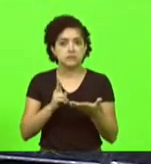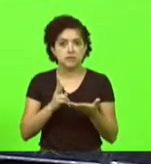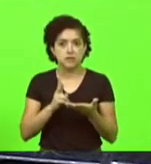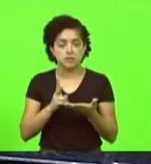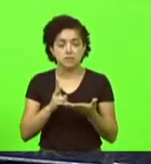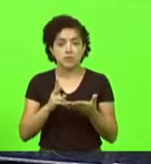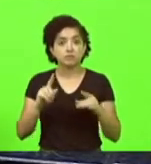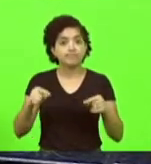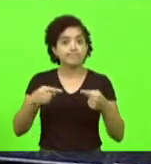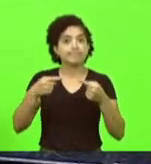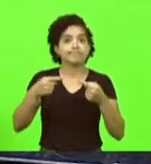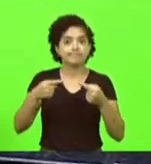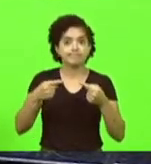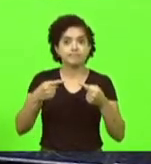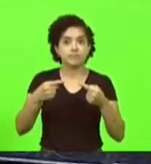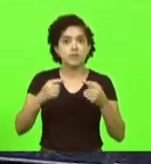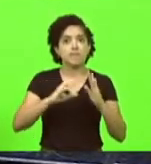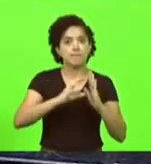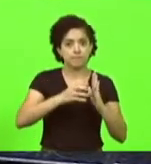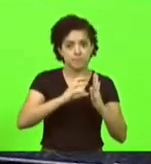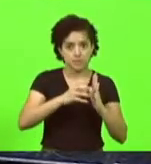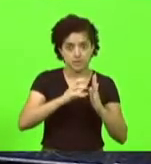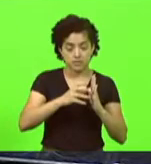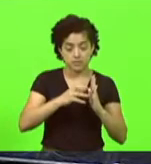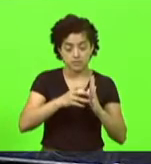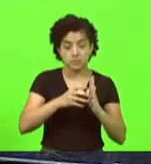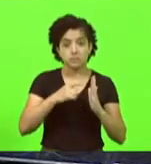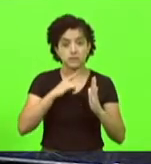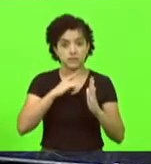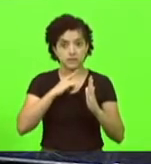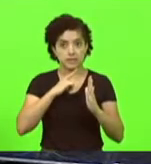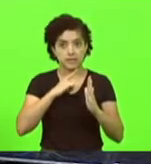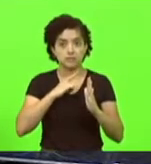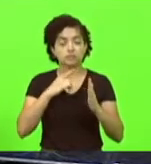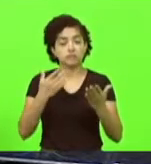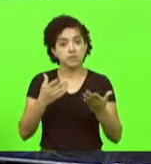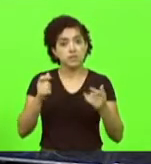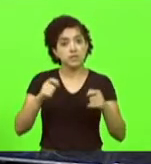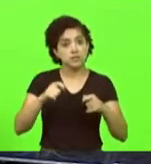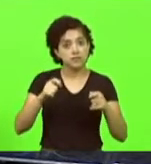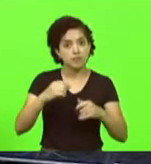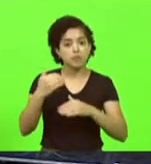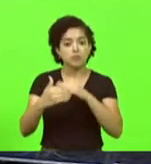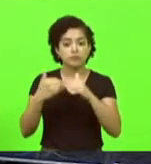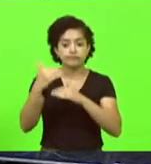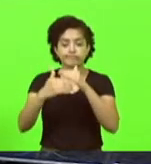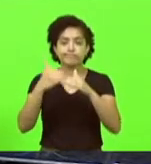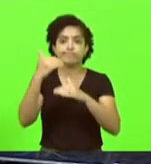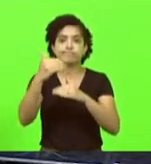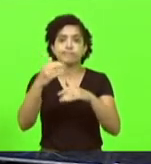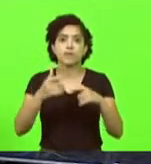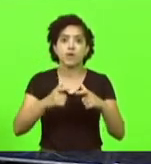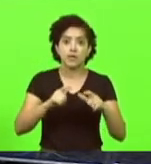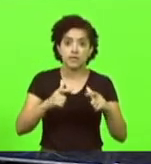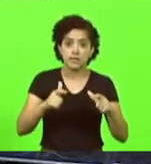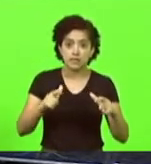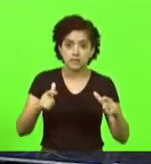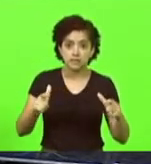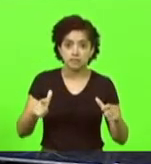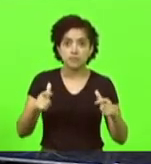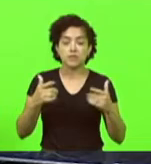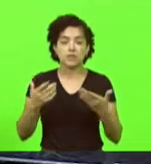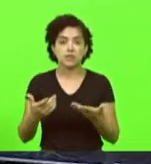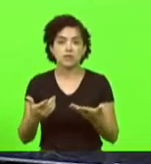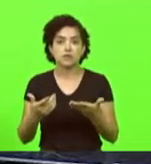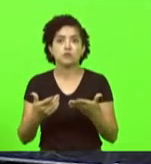disputas internas partidárias também são salutares para o desenvolvimento, para crescimento do partido, para a identificação